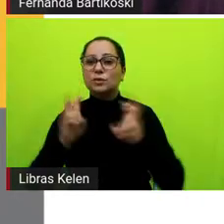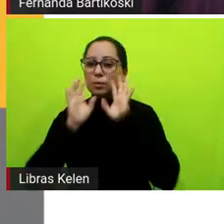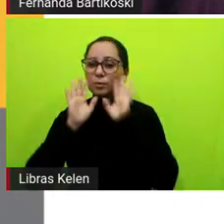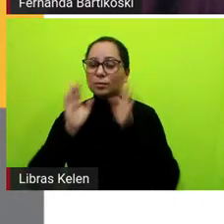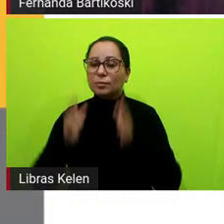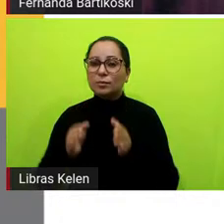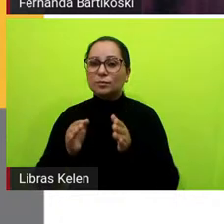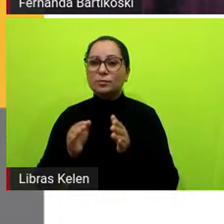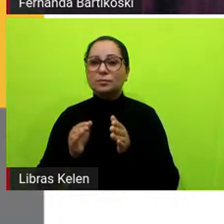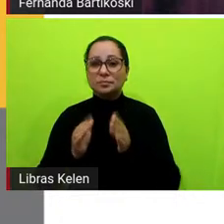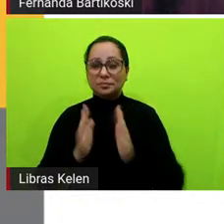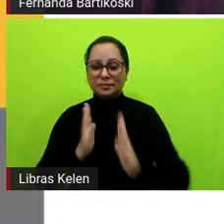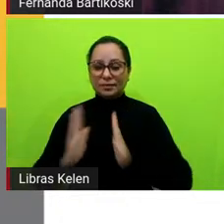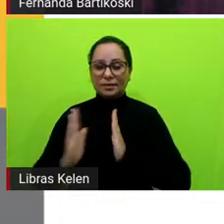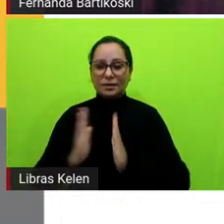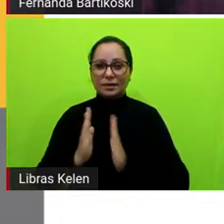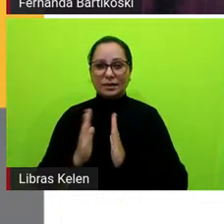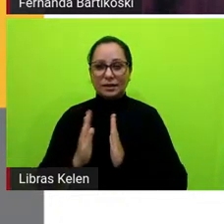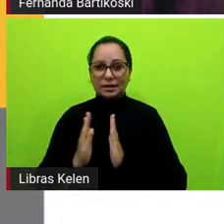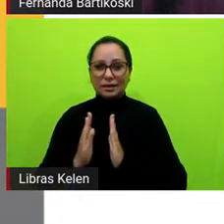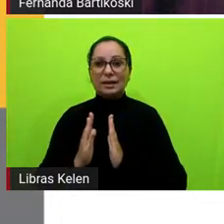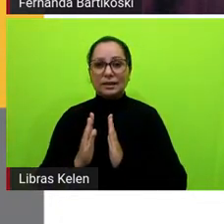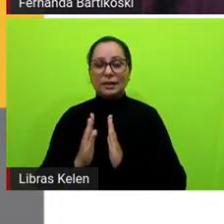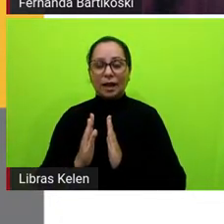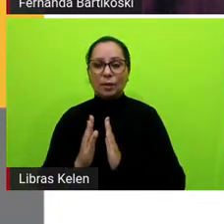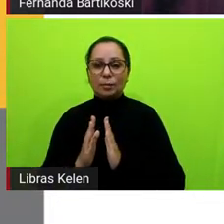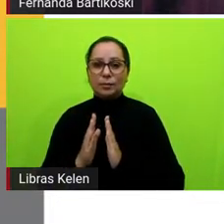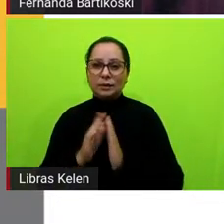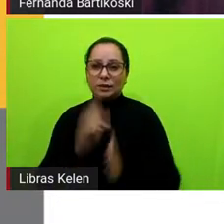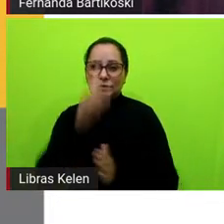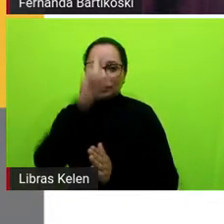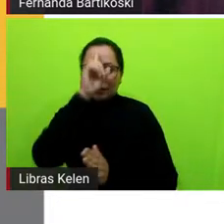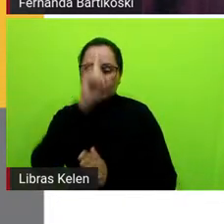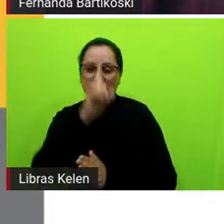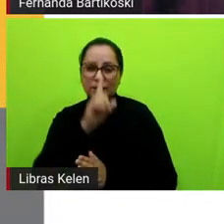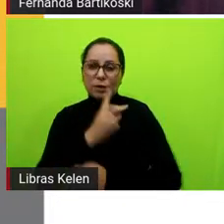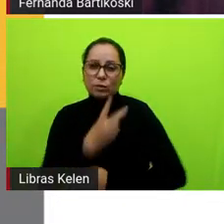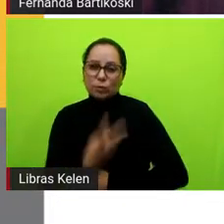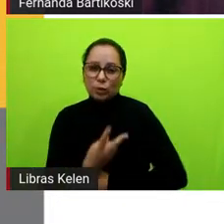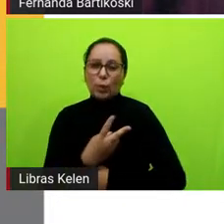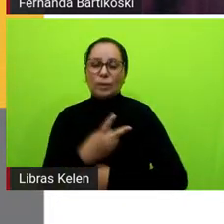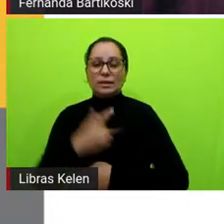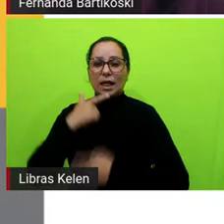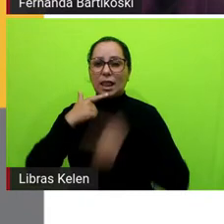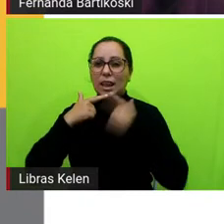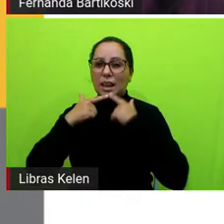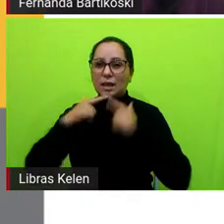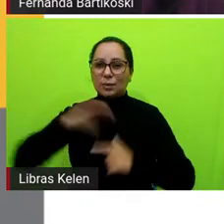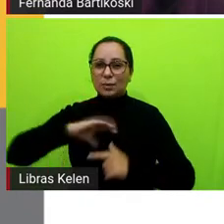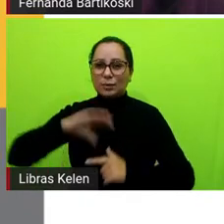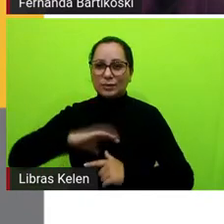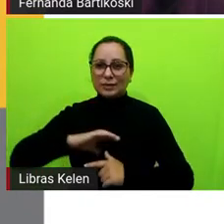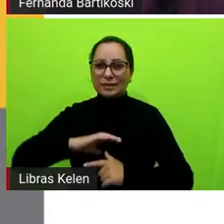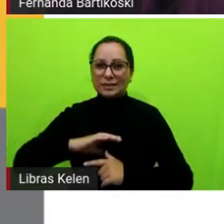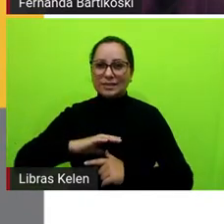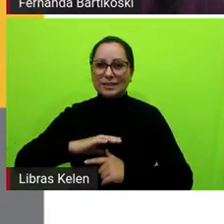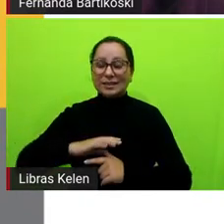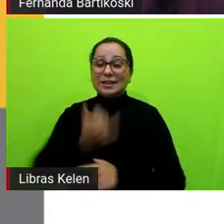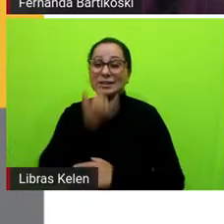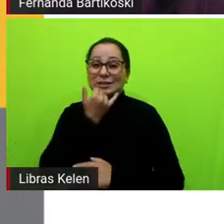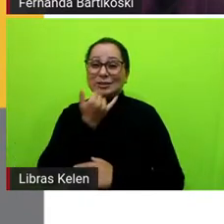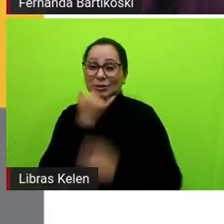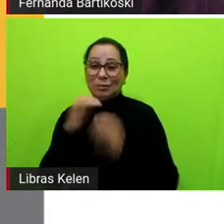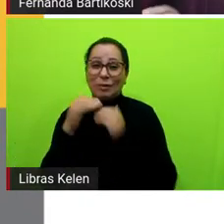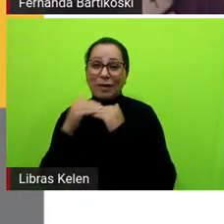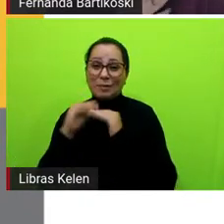a etapa do ensino fundamental 2 a área de língua portuguesa desculpa eu me desconcentrei porque o caminhão do lixo está bem aqui na